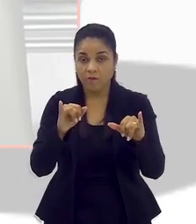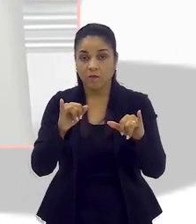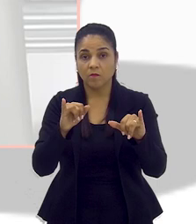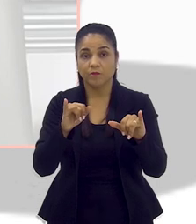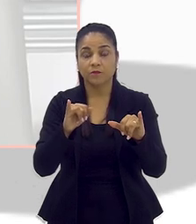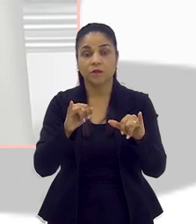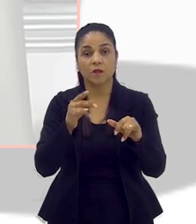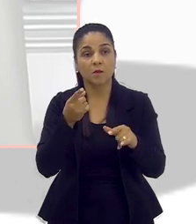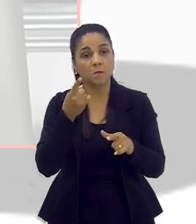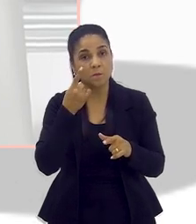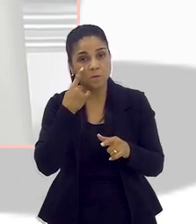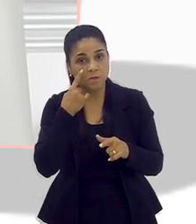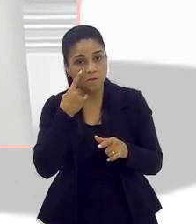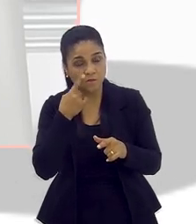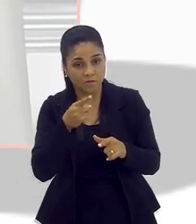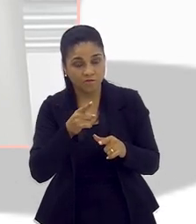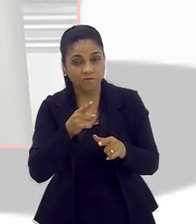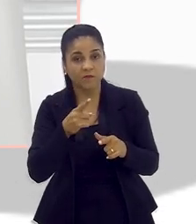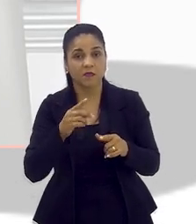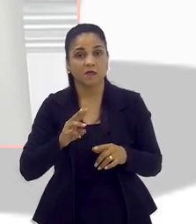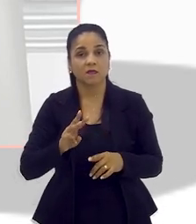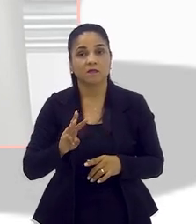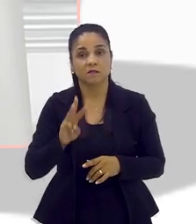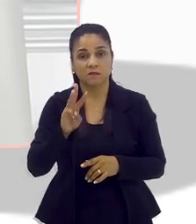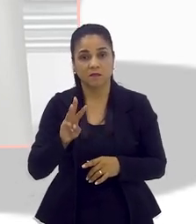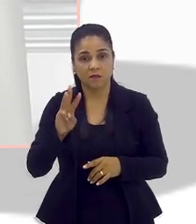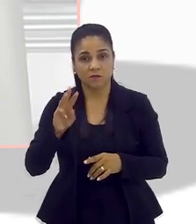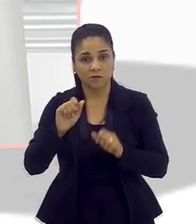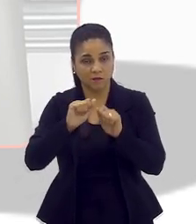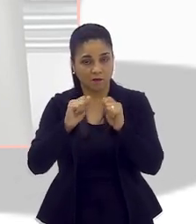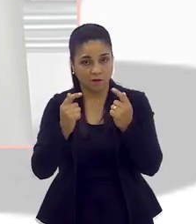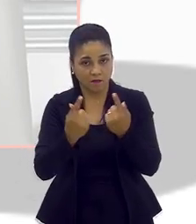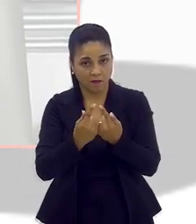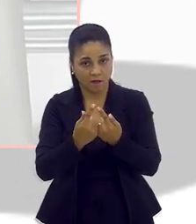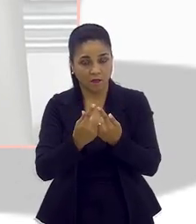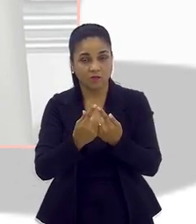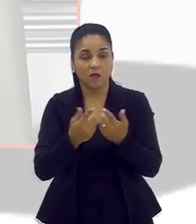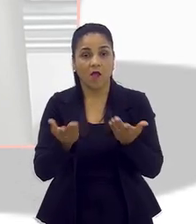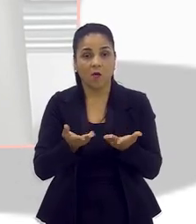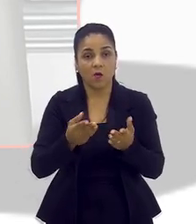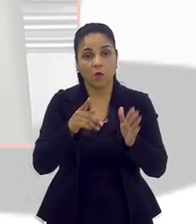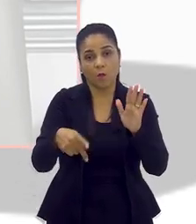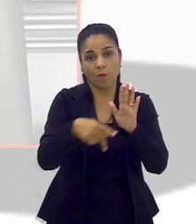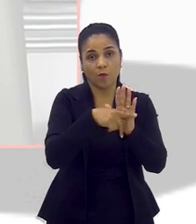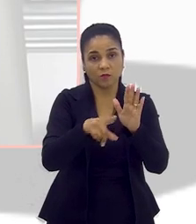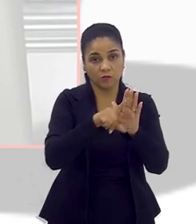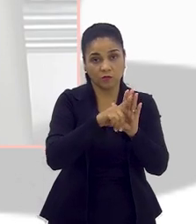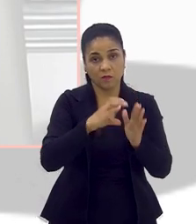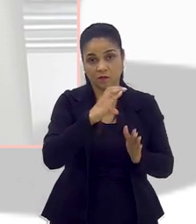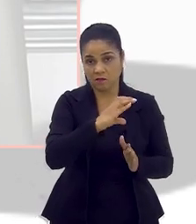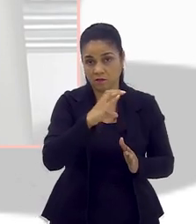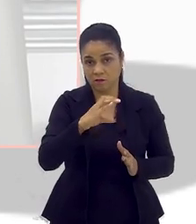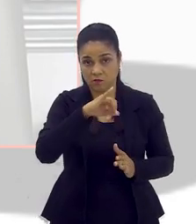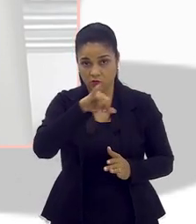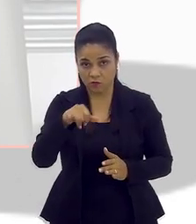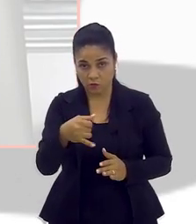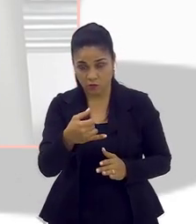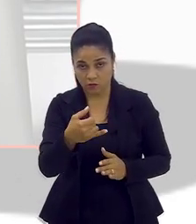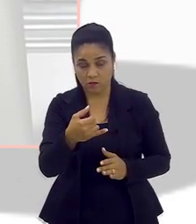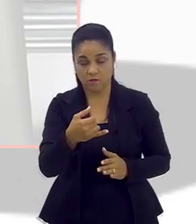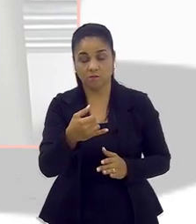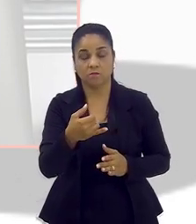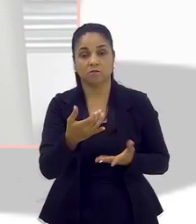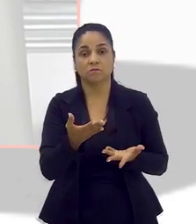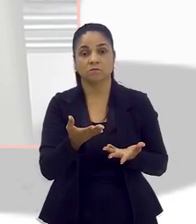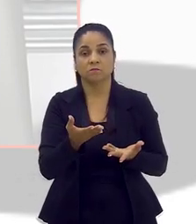pessoa quiser ver onde está o projeto, ela tem que entrar no site da LERJ. Atualmente, o projeto está na CCJ, que é a Comissão de Constituição e Justiça,